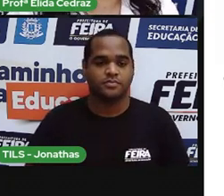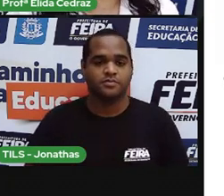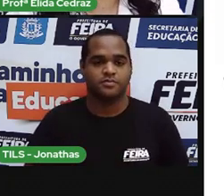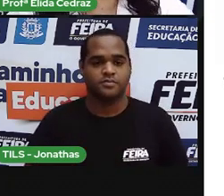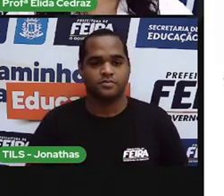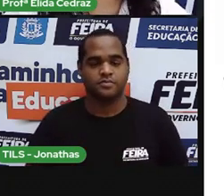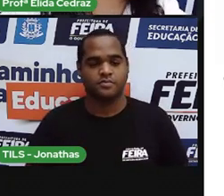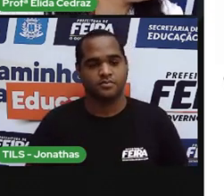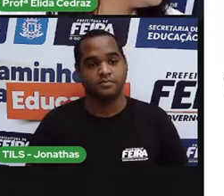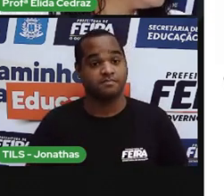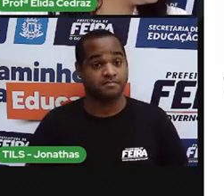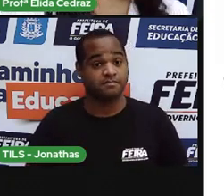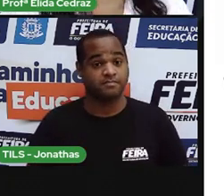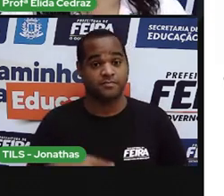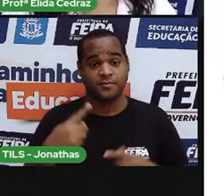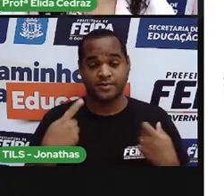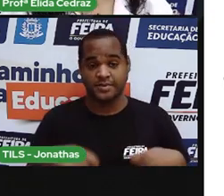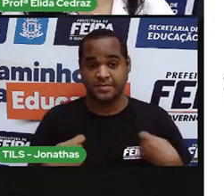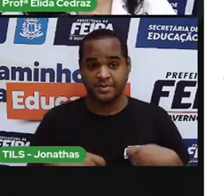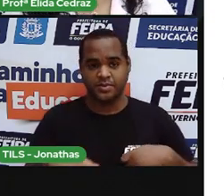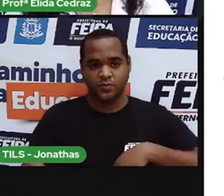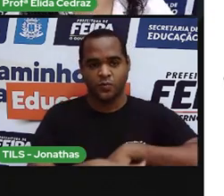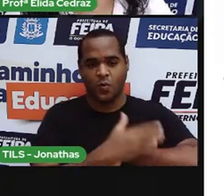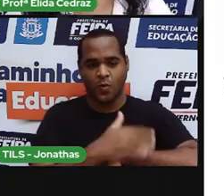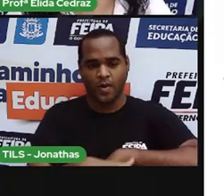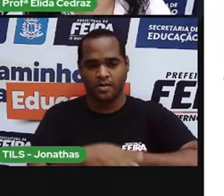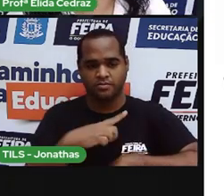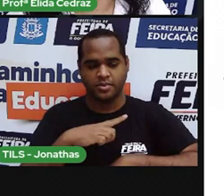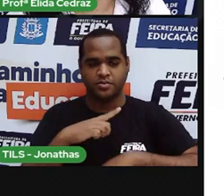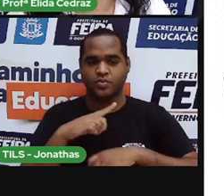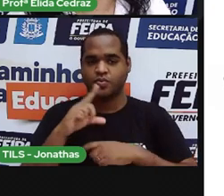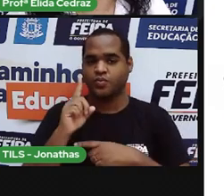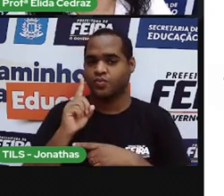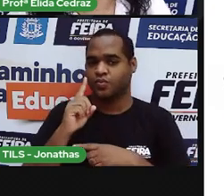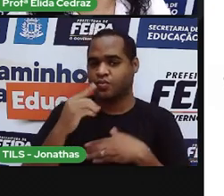profissionais passam na sua rua durante o dia?